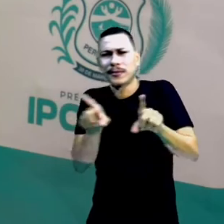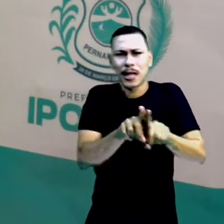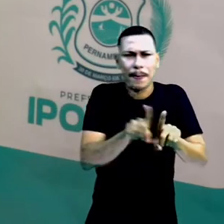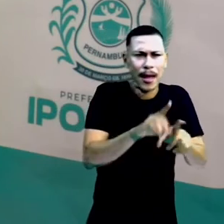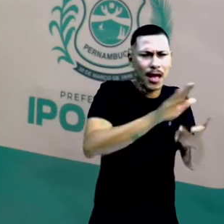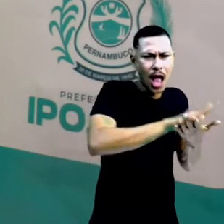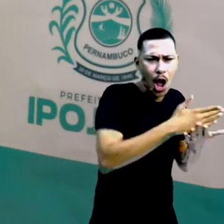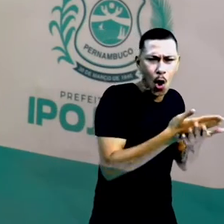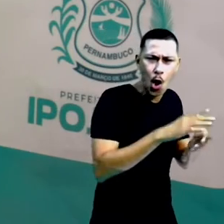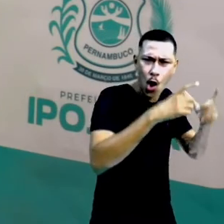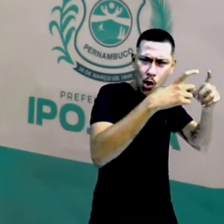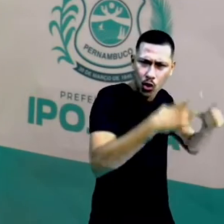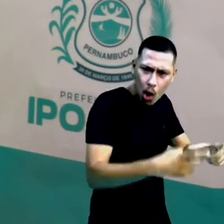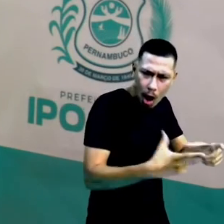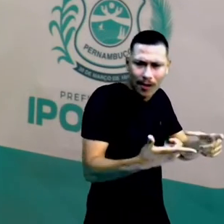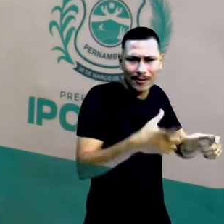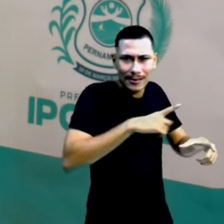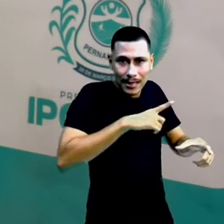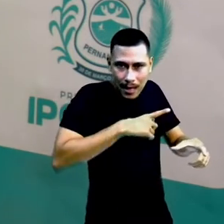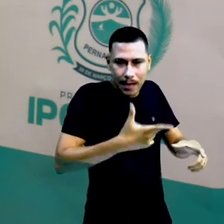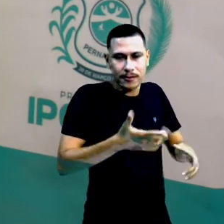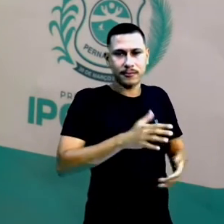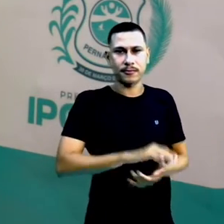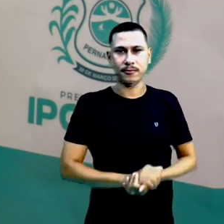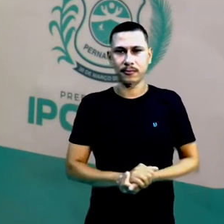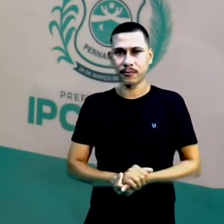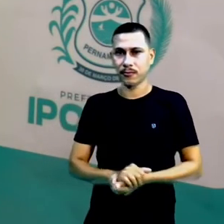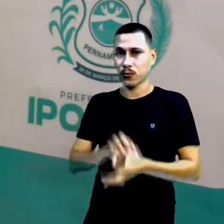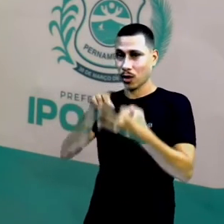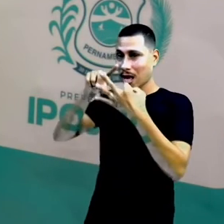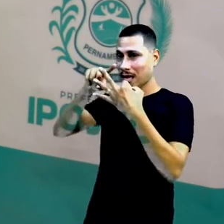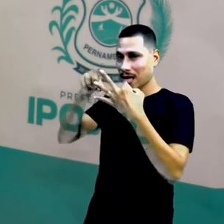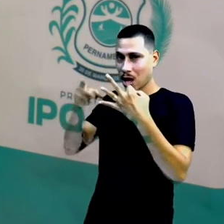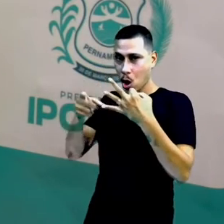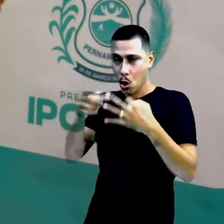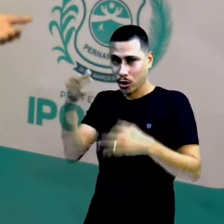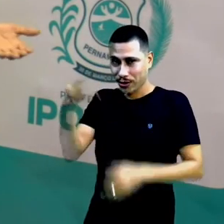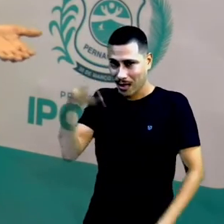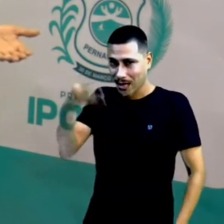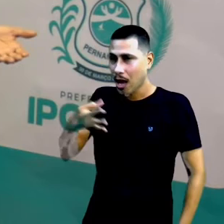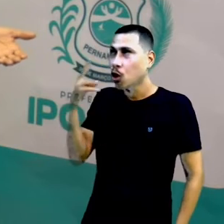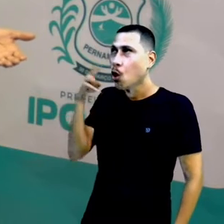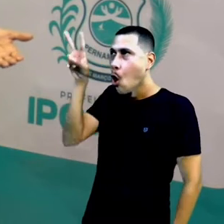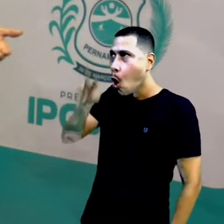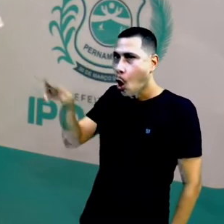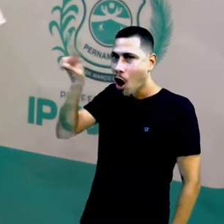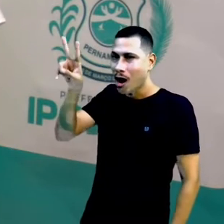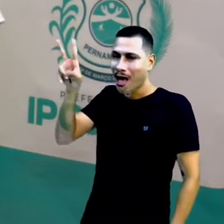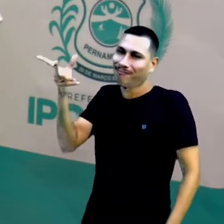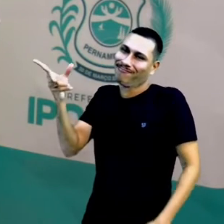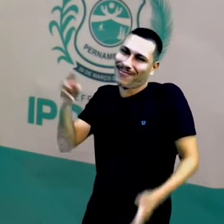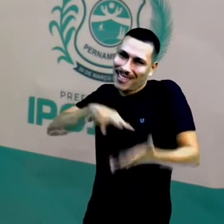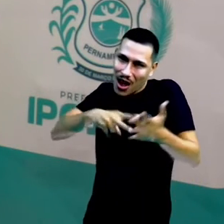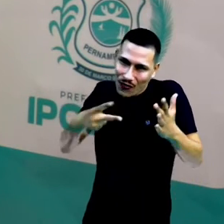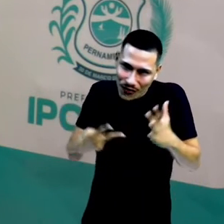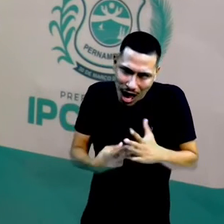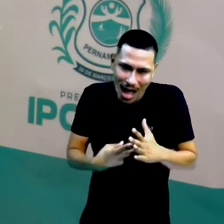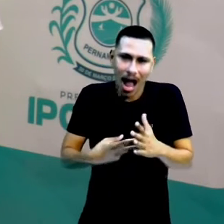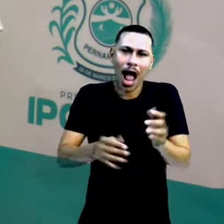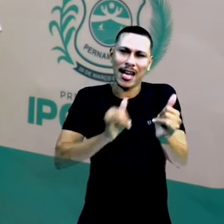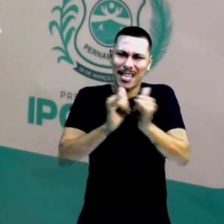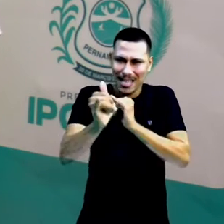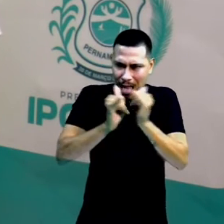estabelecimentos. E o terceiro é um sinal de Wi-Fi, todo mundo já conhece, não isso? É ele que nos